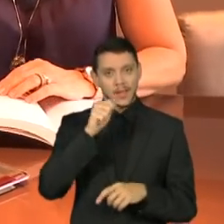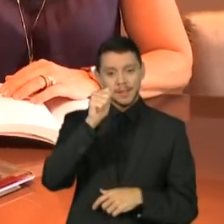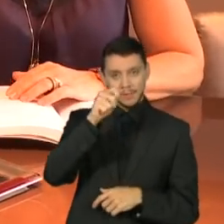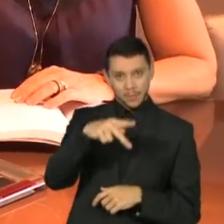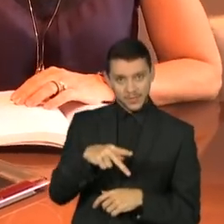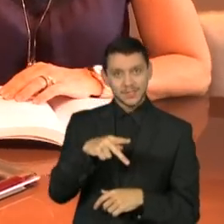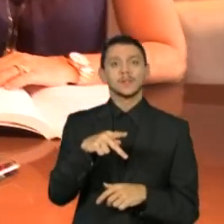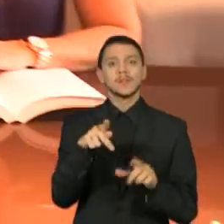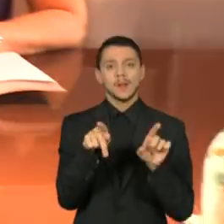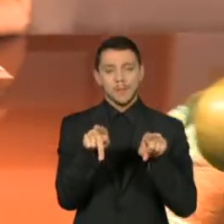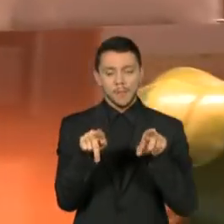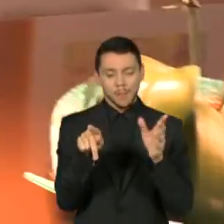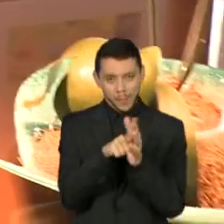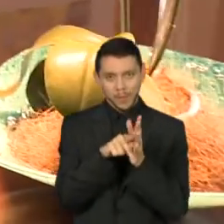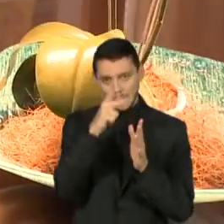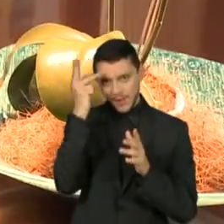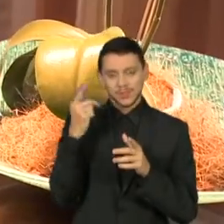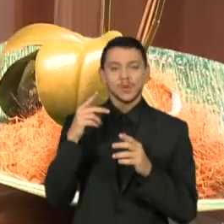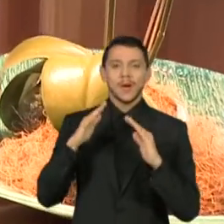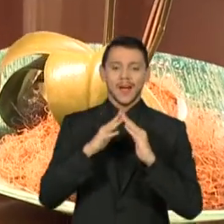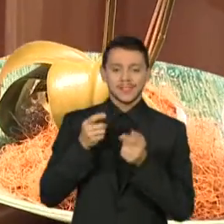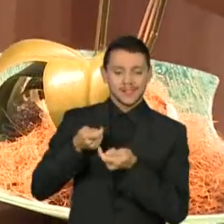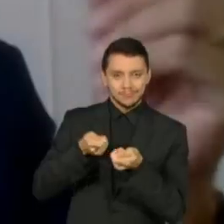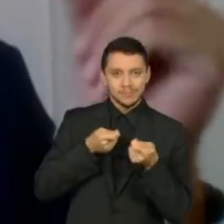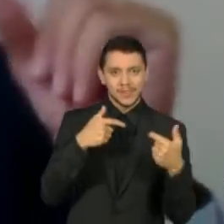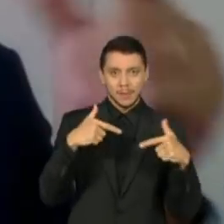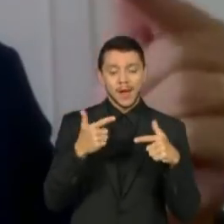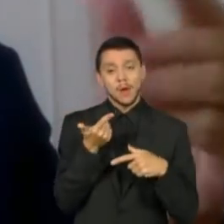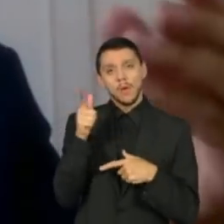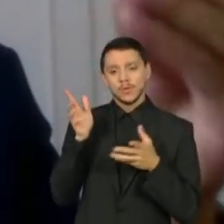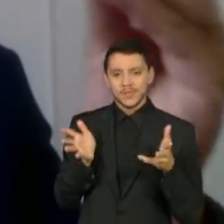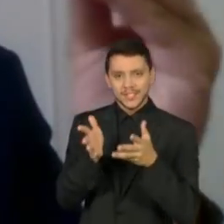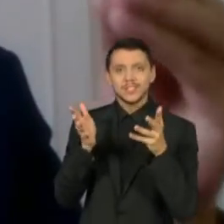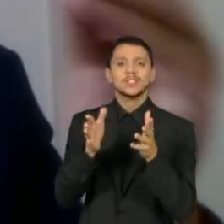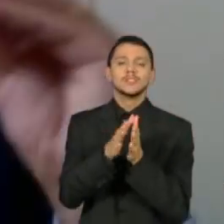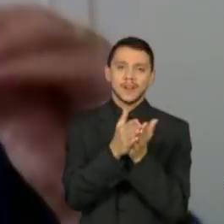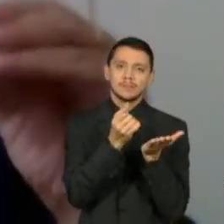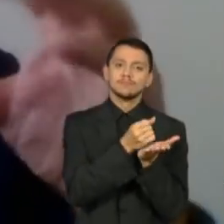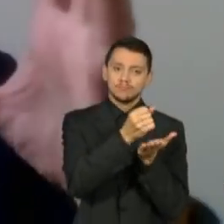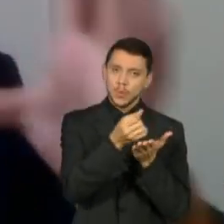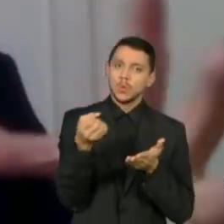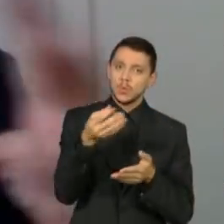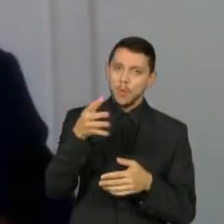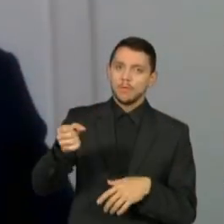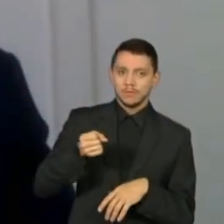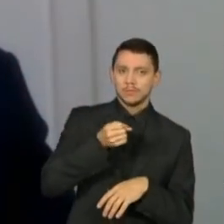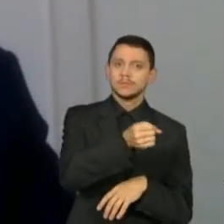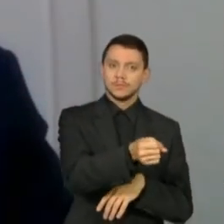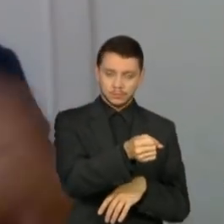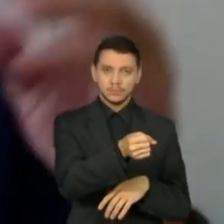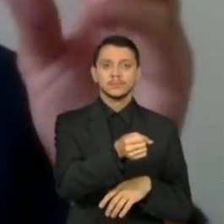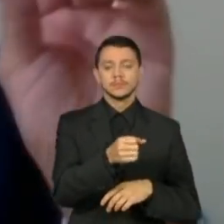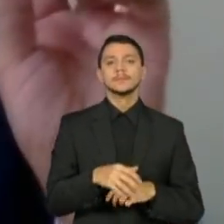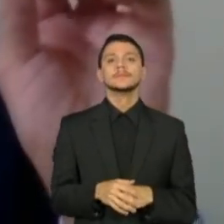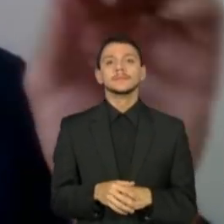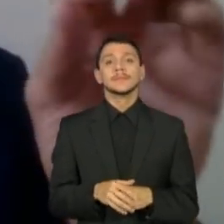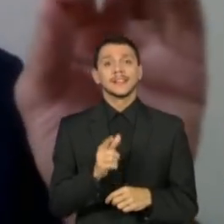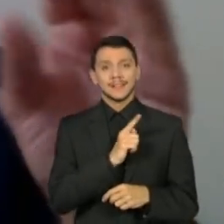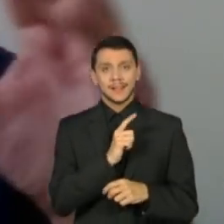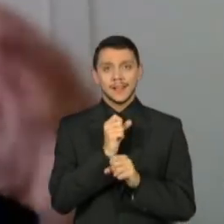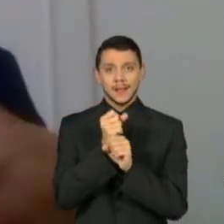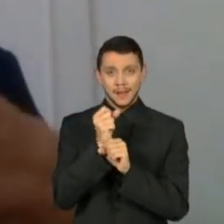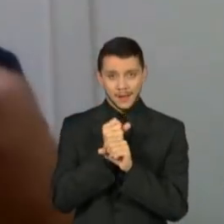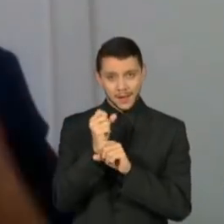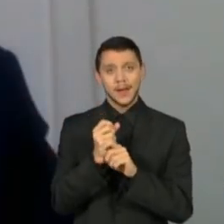domésticos. Um outro incentiva a formalização. De 2006 a 2018, ano base, o empregador